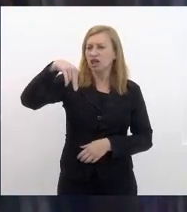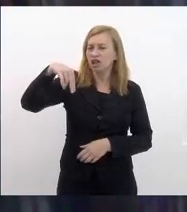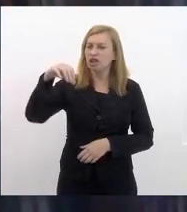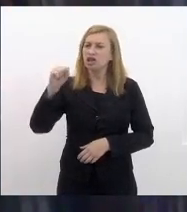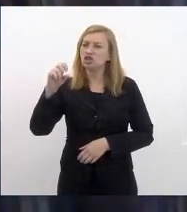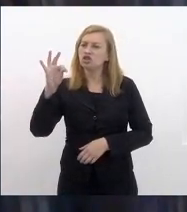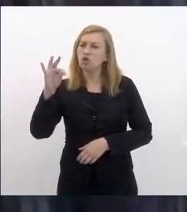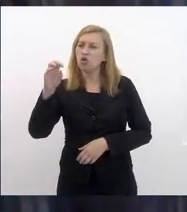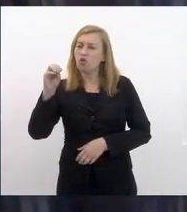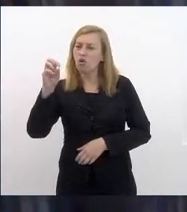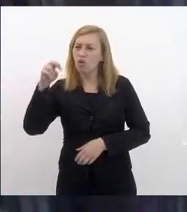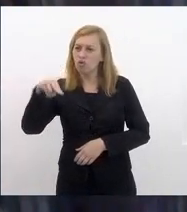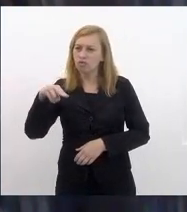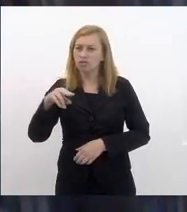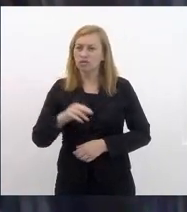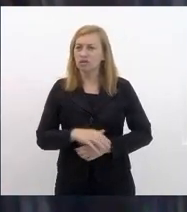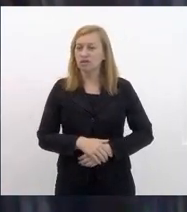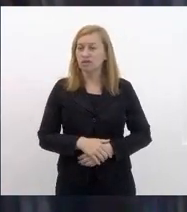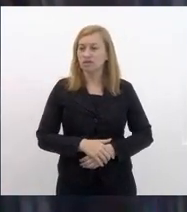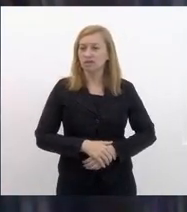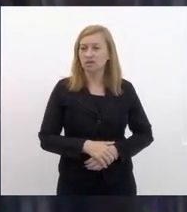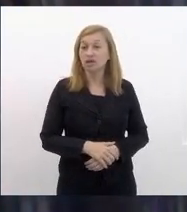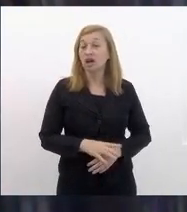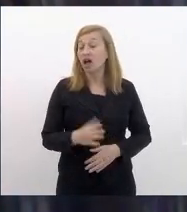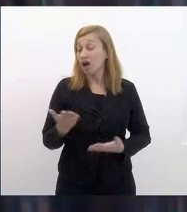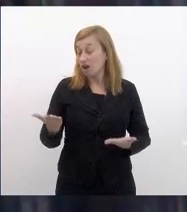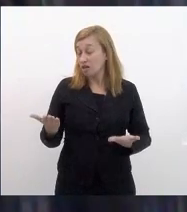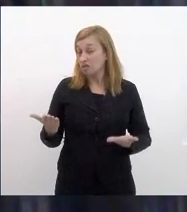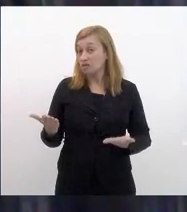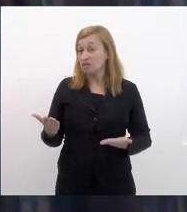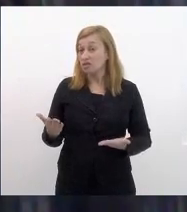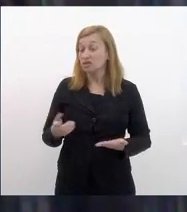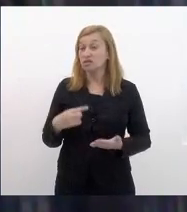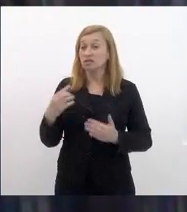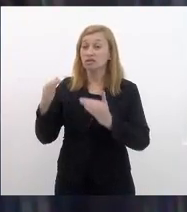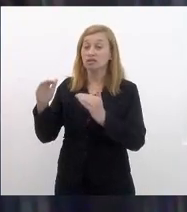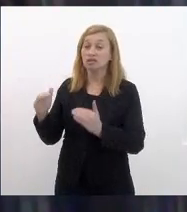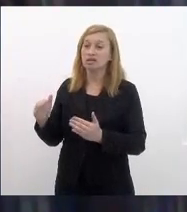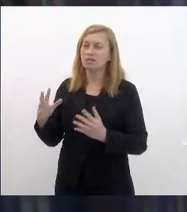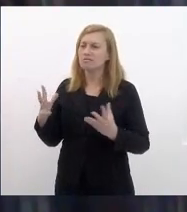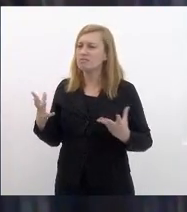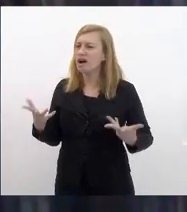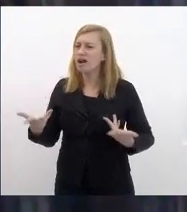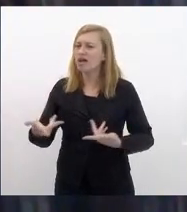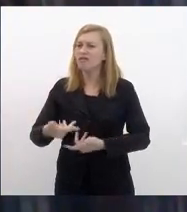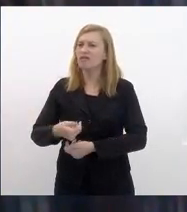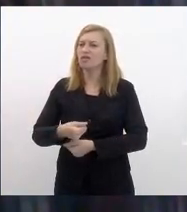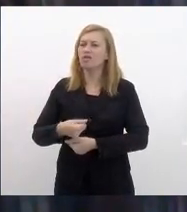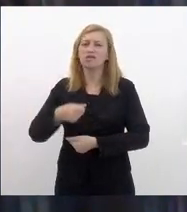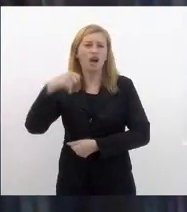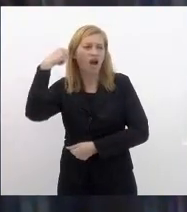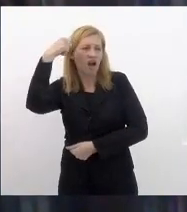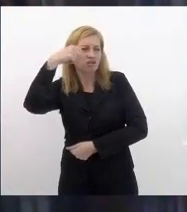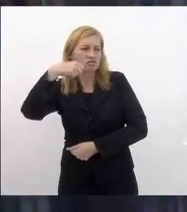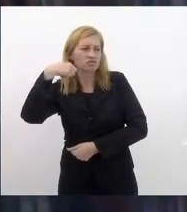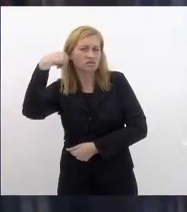exemplo a nobre queridíssima atriz